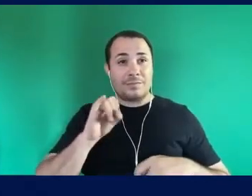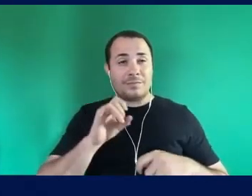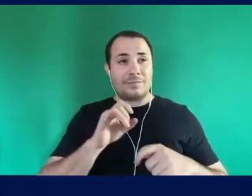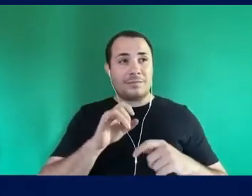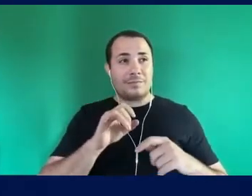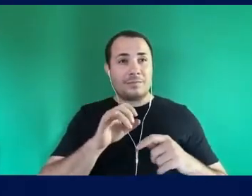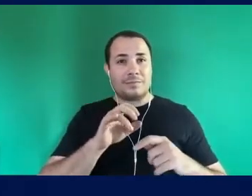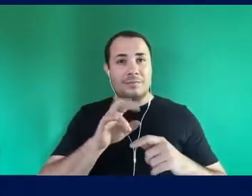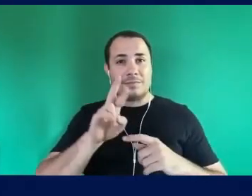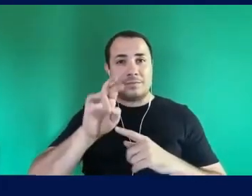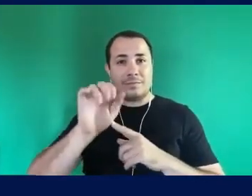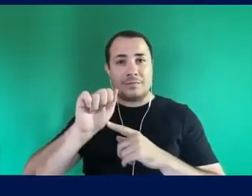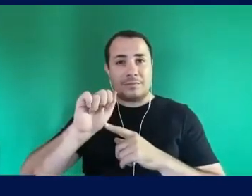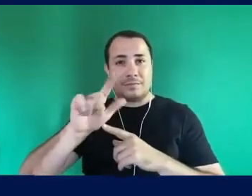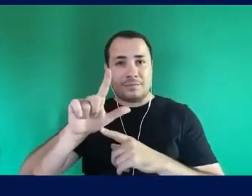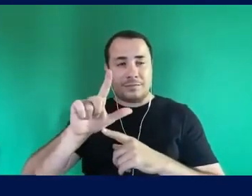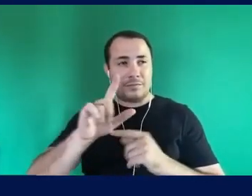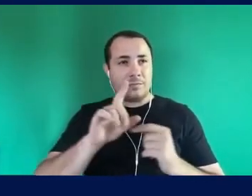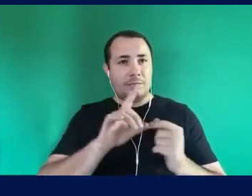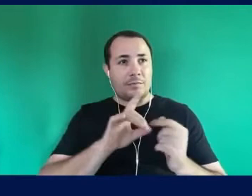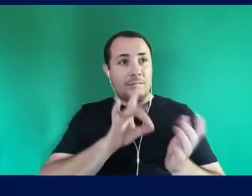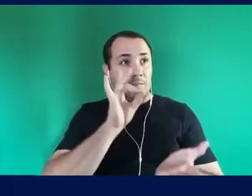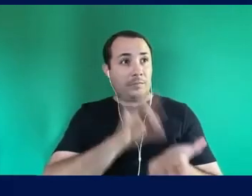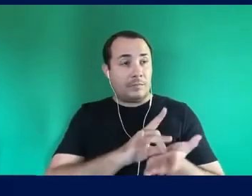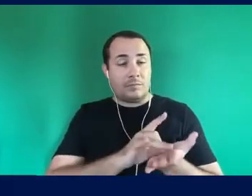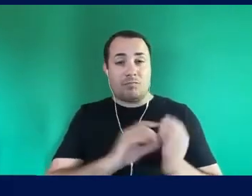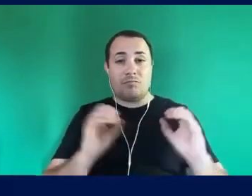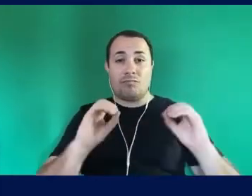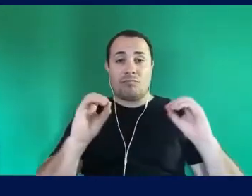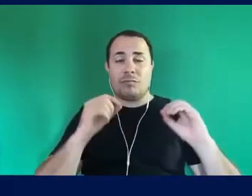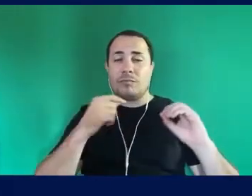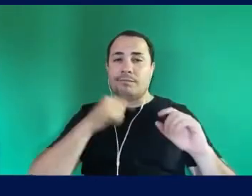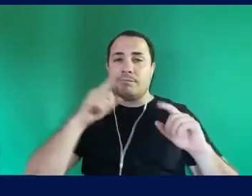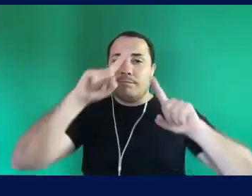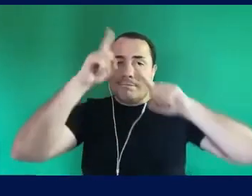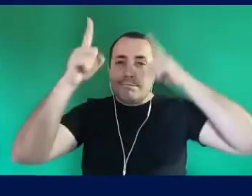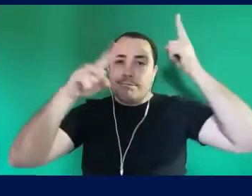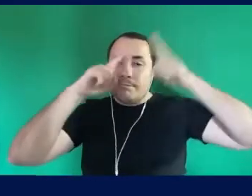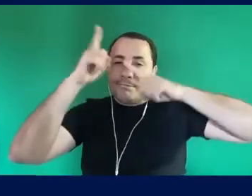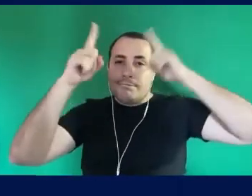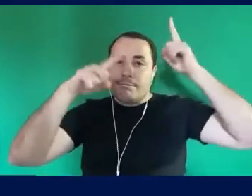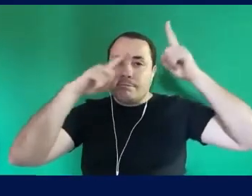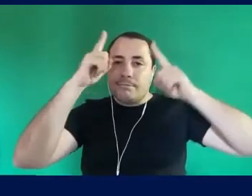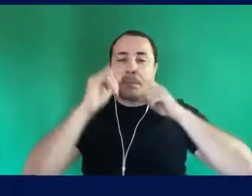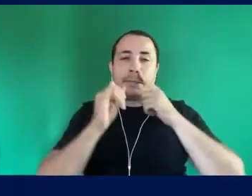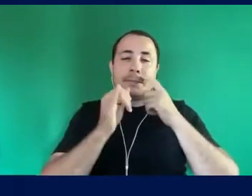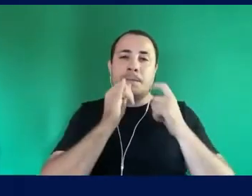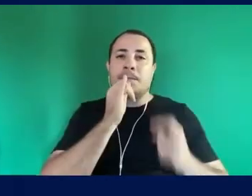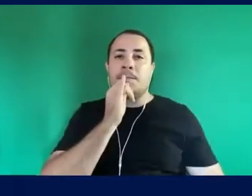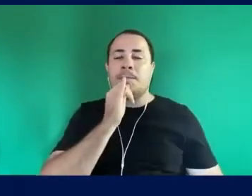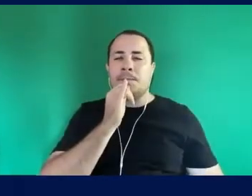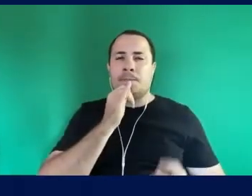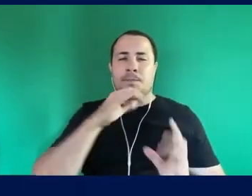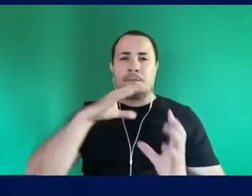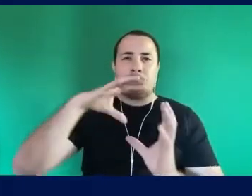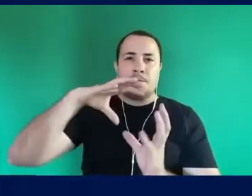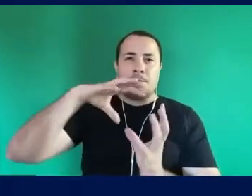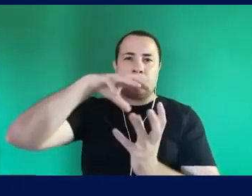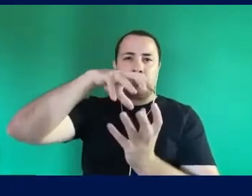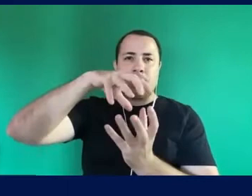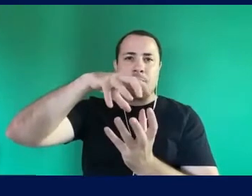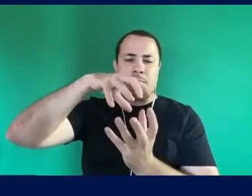Se eu crio Uma realidade De que Por exemplo A Terra Não é esférica